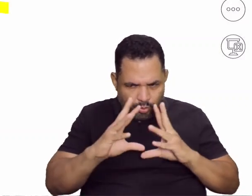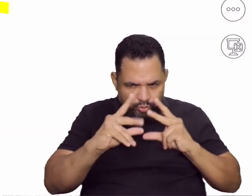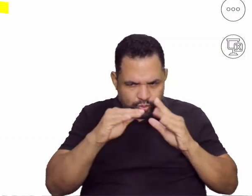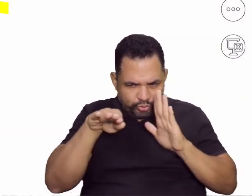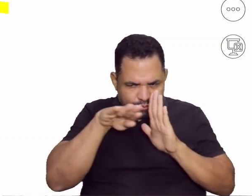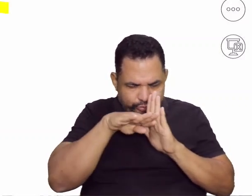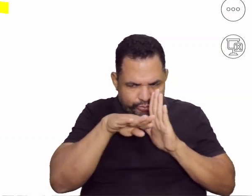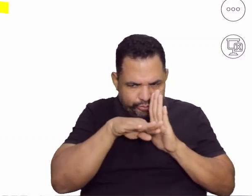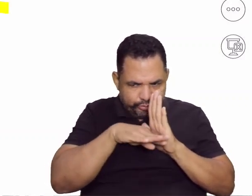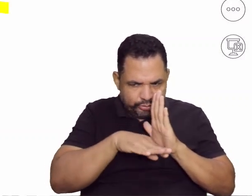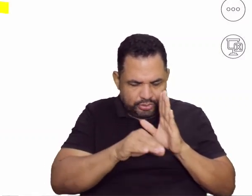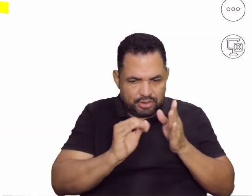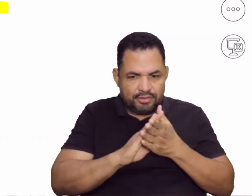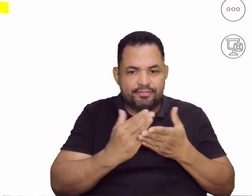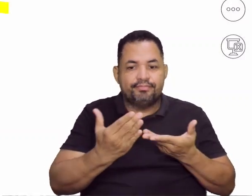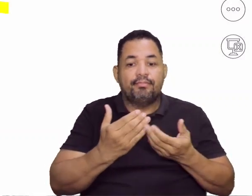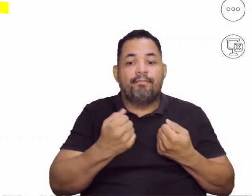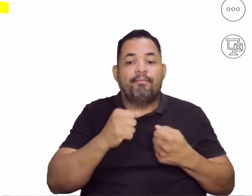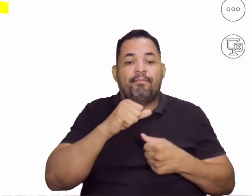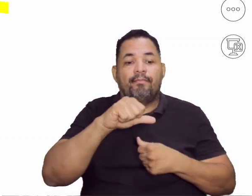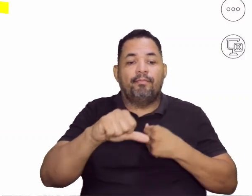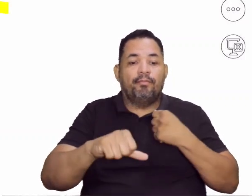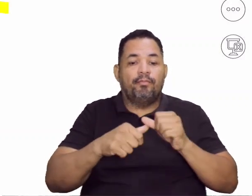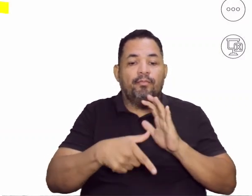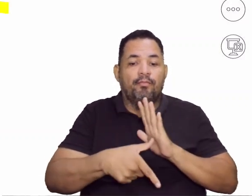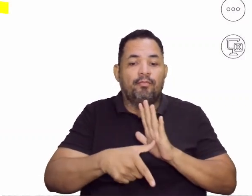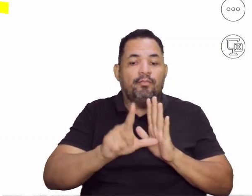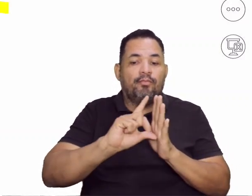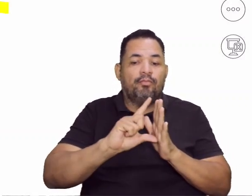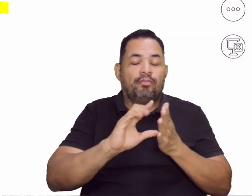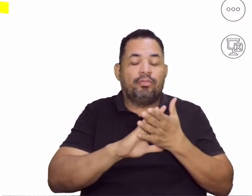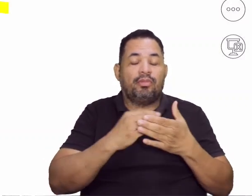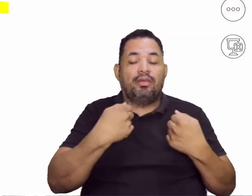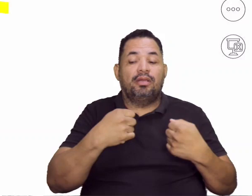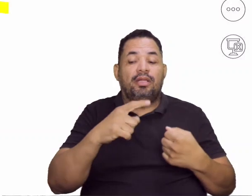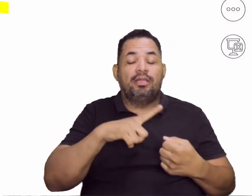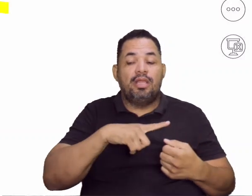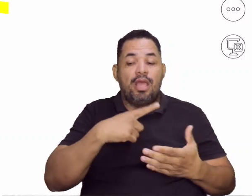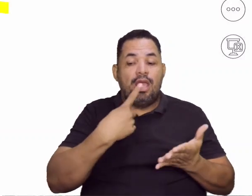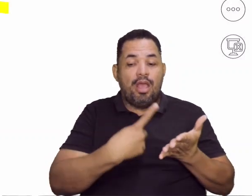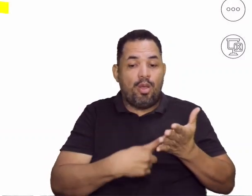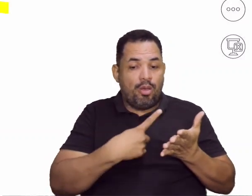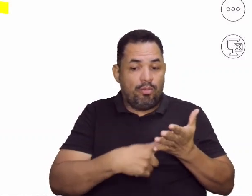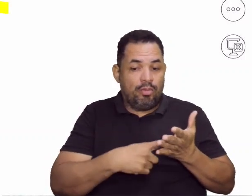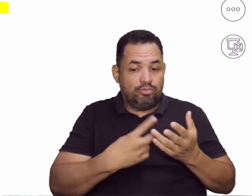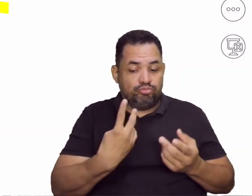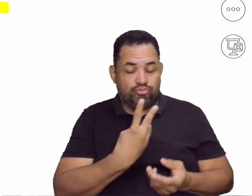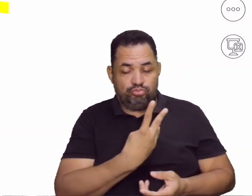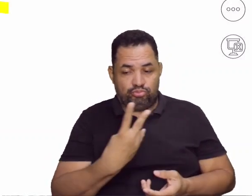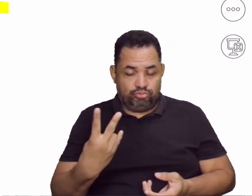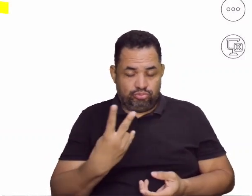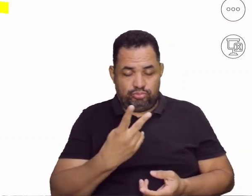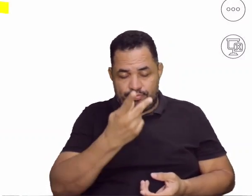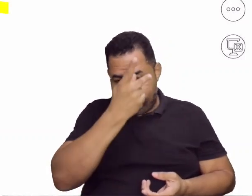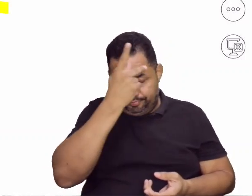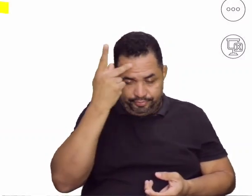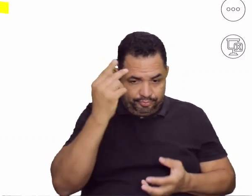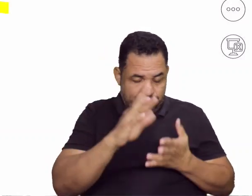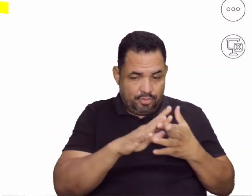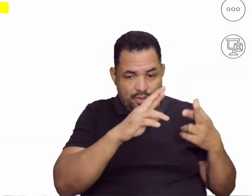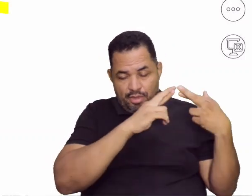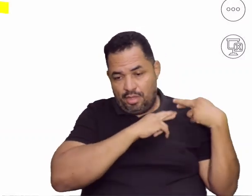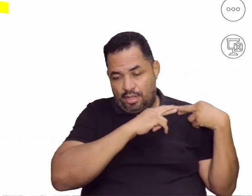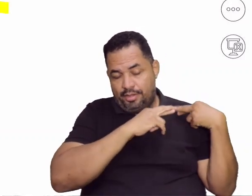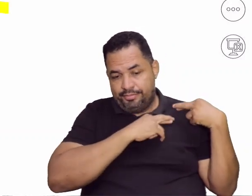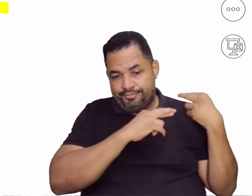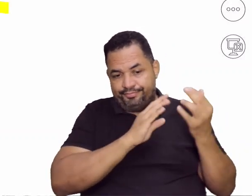E podem ser alterados com antecedência desde que haja um comum acordo entre os participantes, entre os responsáveis